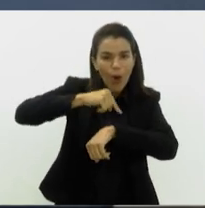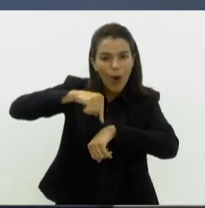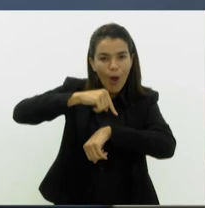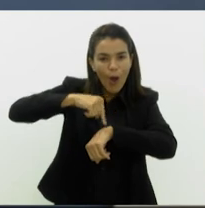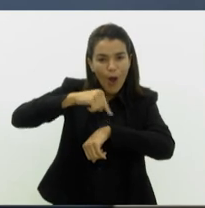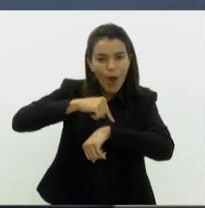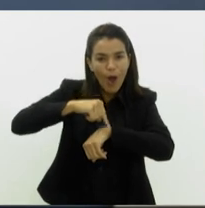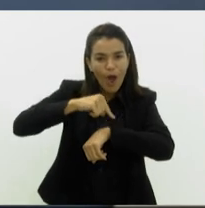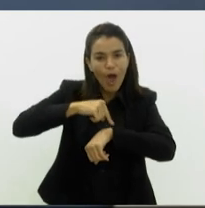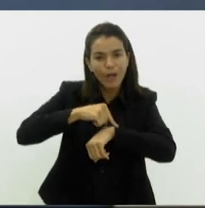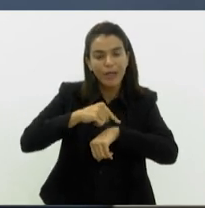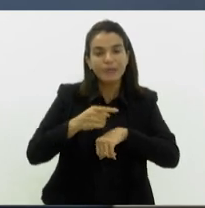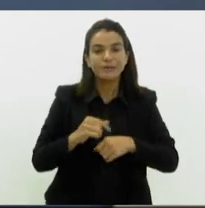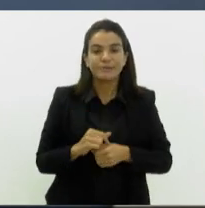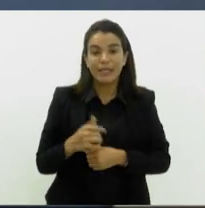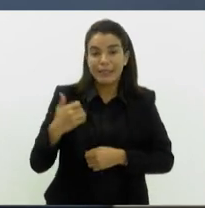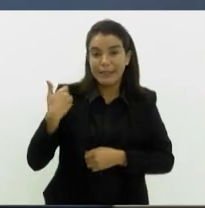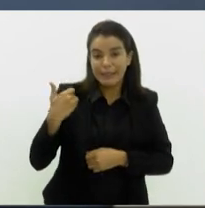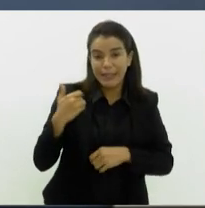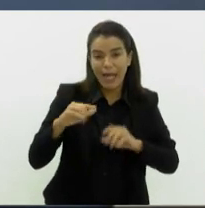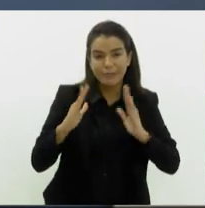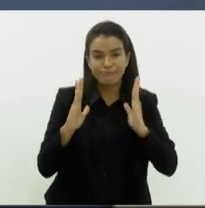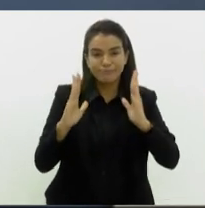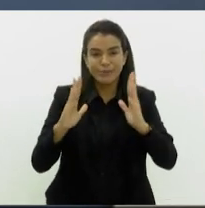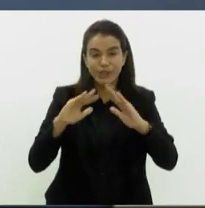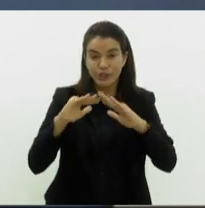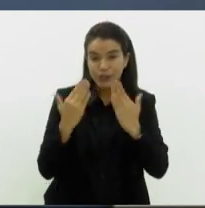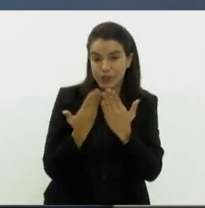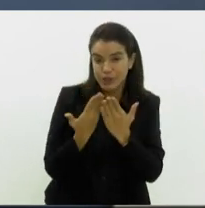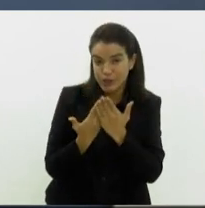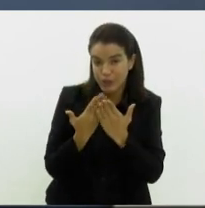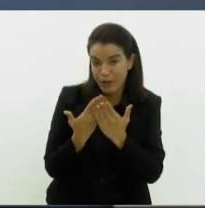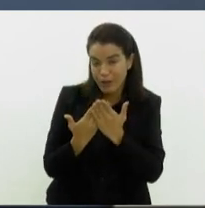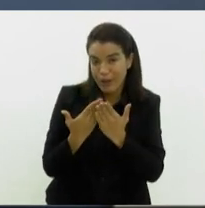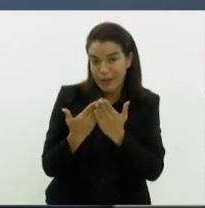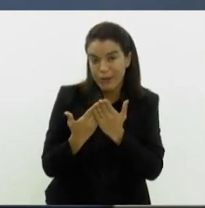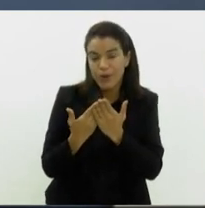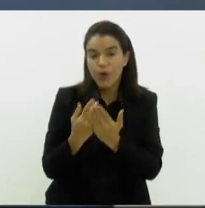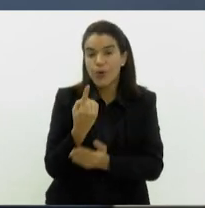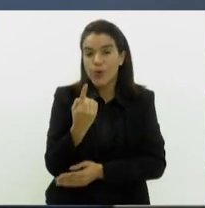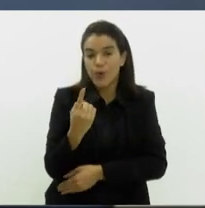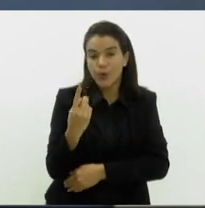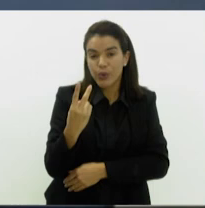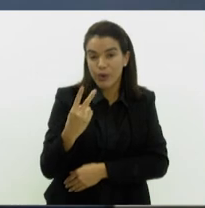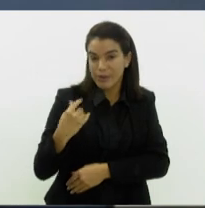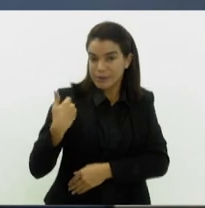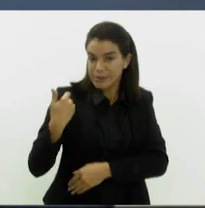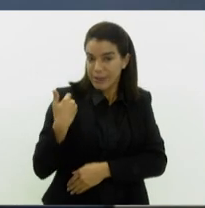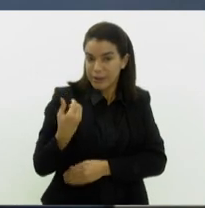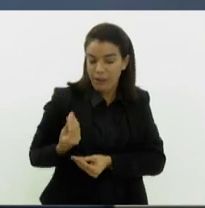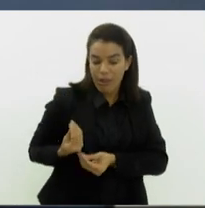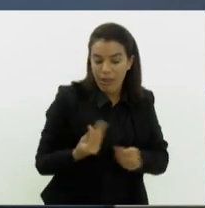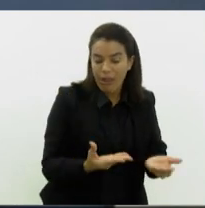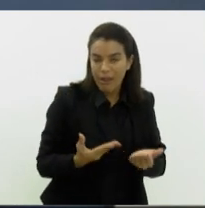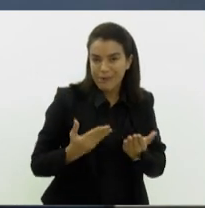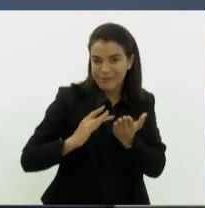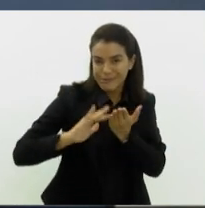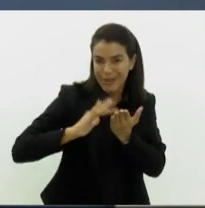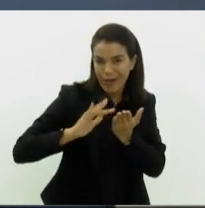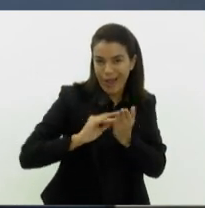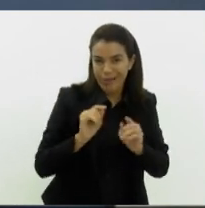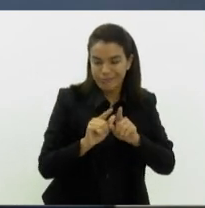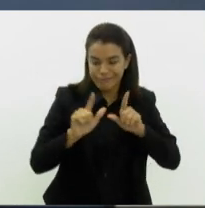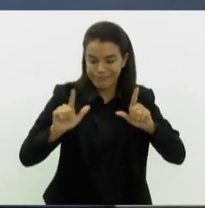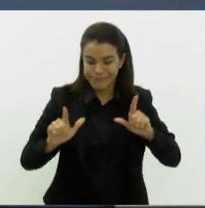antigamente na idade escolar, hoje em dia essas crianças a partir de um, dois anos já tem oferecido para eles celulares e tablets.